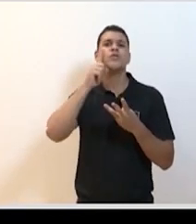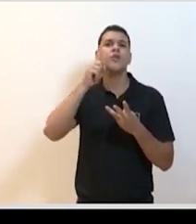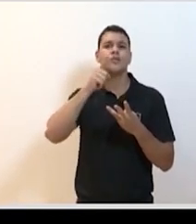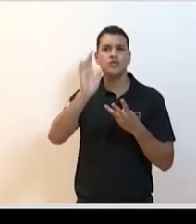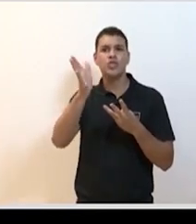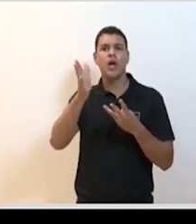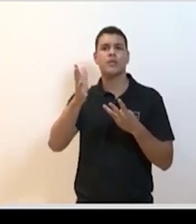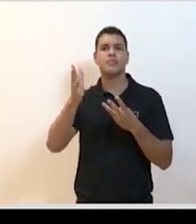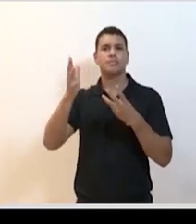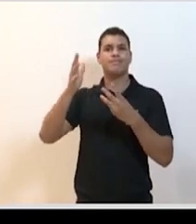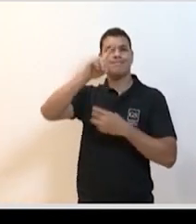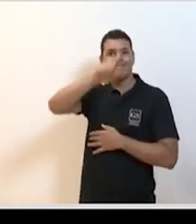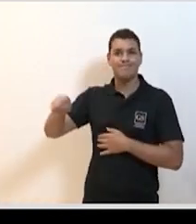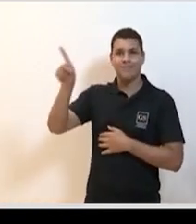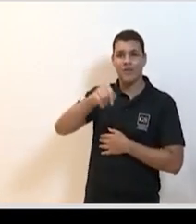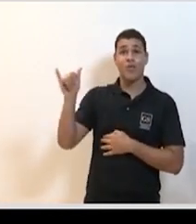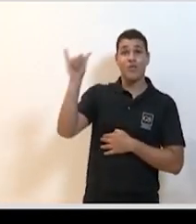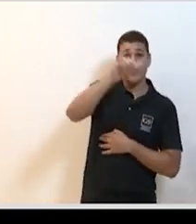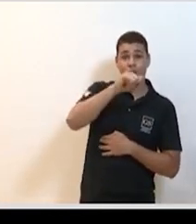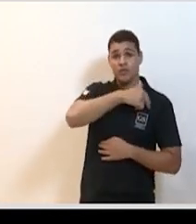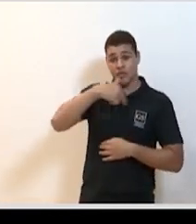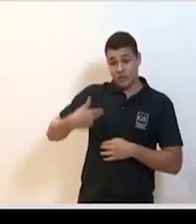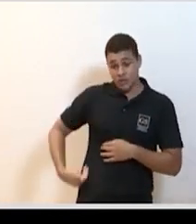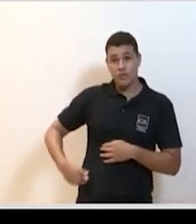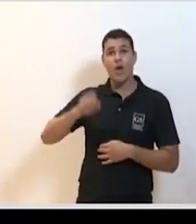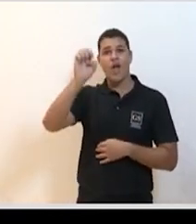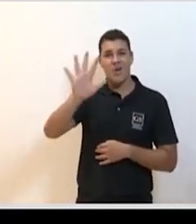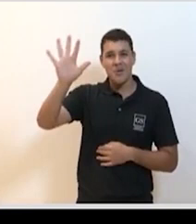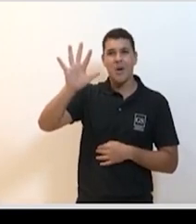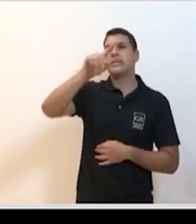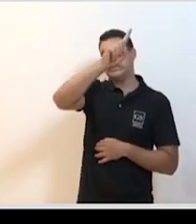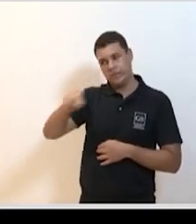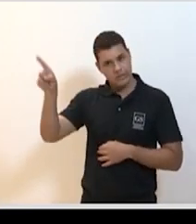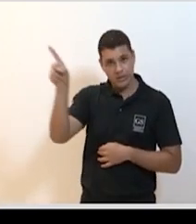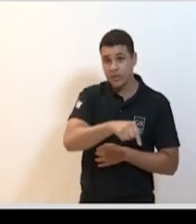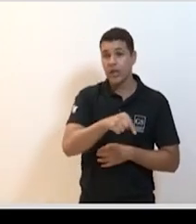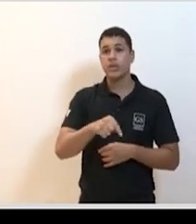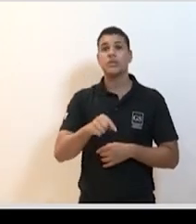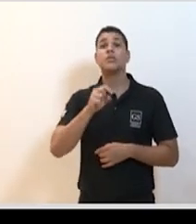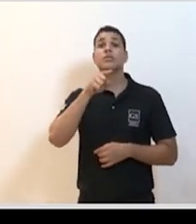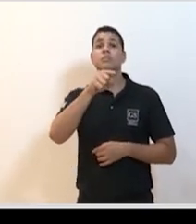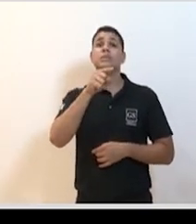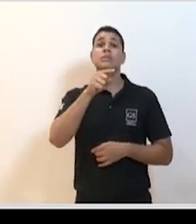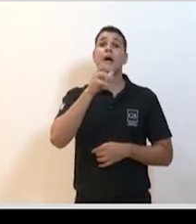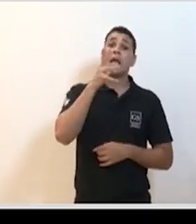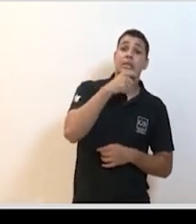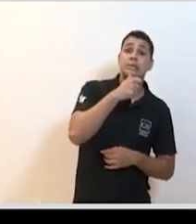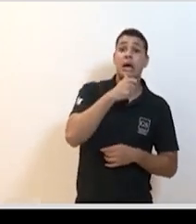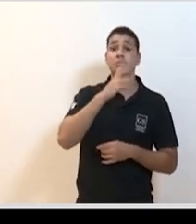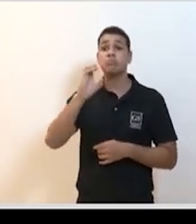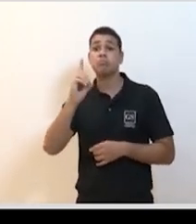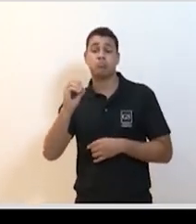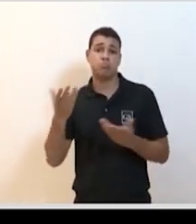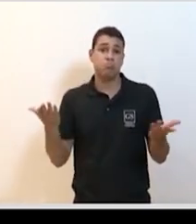baniu os voos da China, baniu outros voos da Europa posteriormente, discute se isso foi cedo ou foi tarde, mas na hora que essas